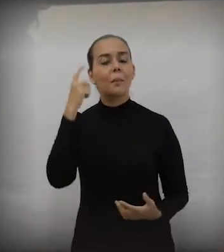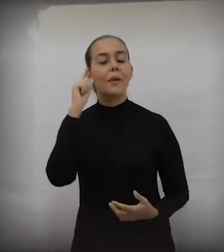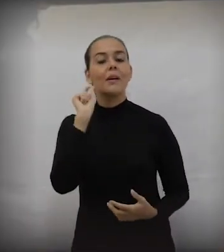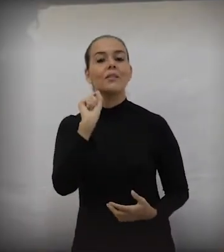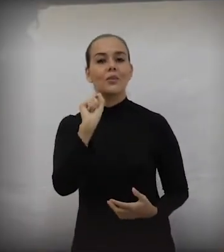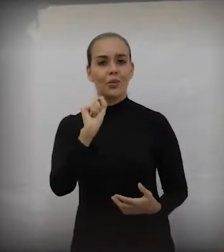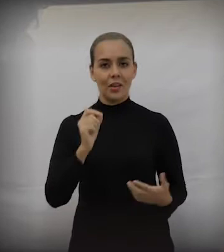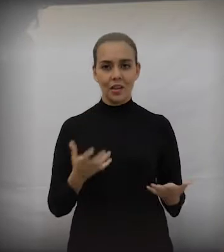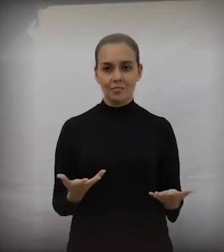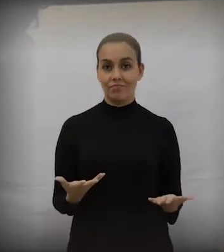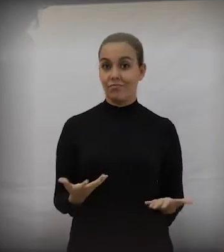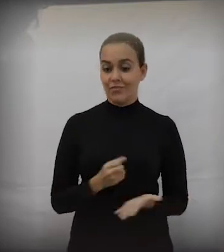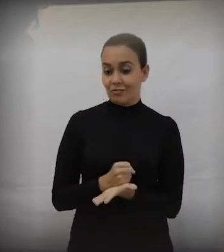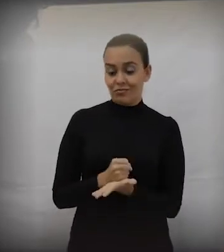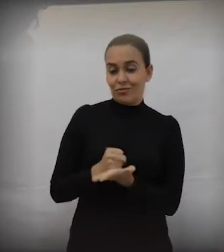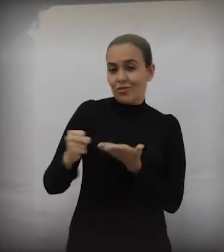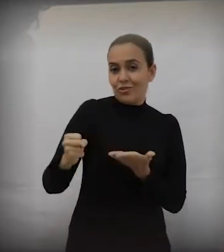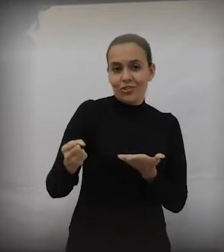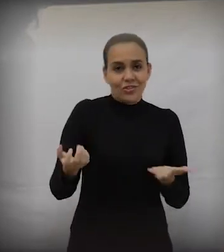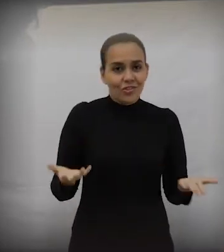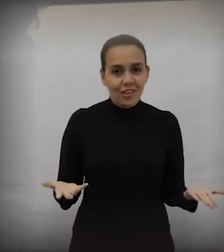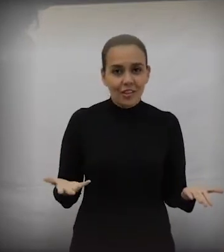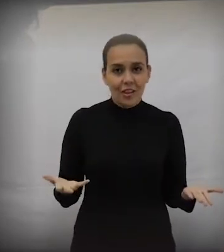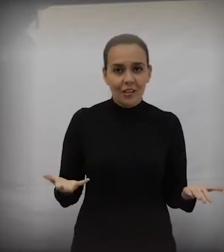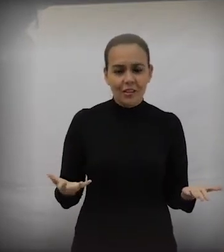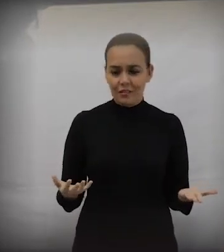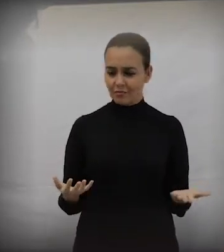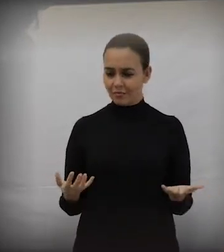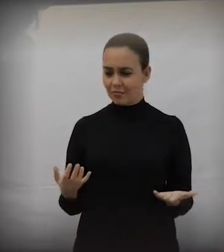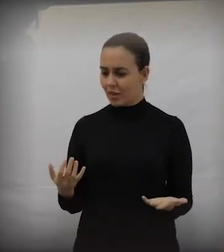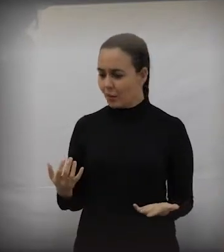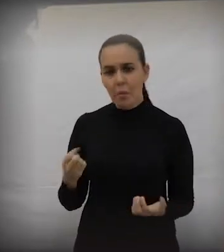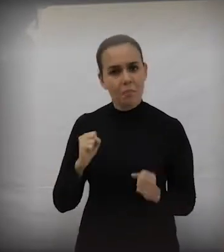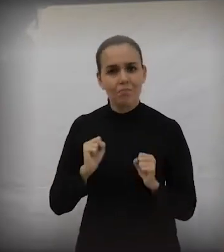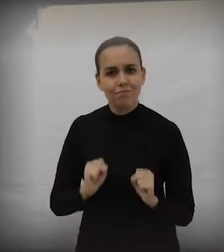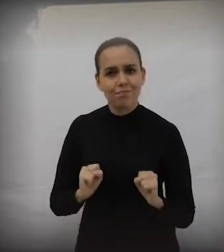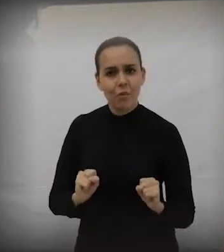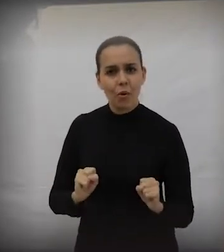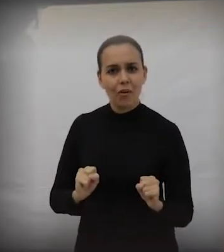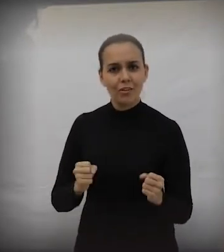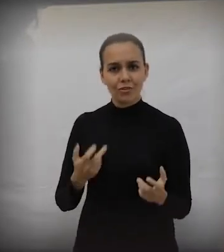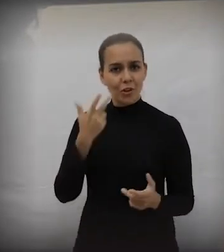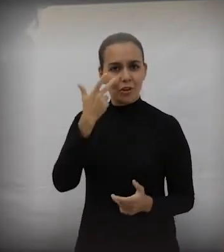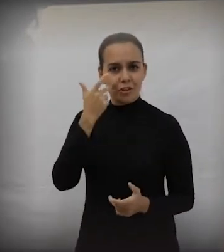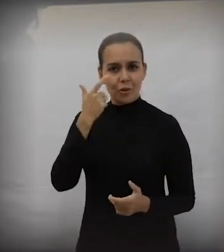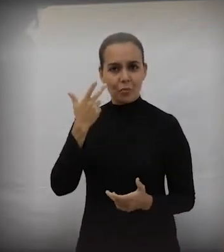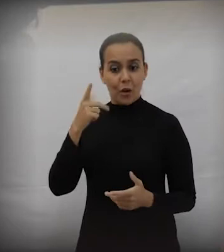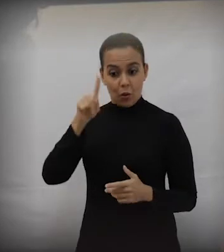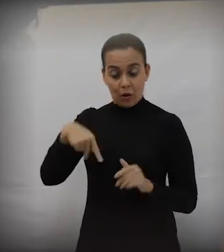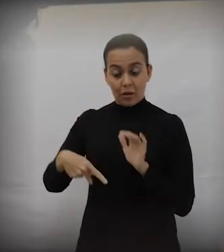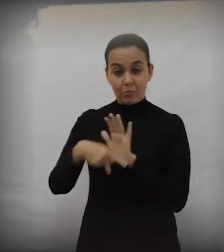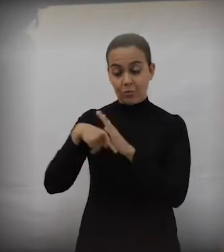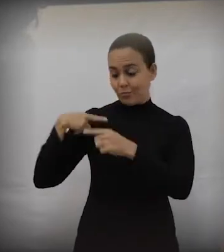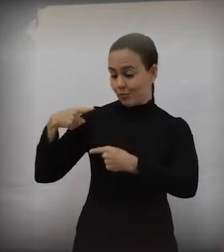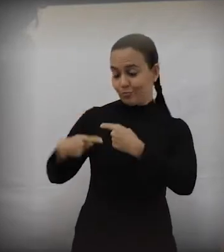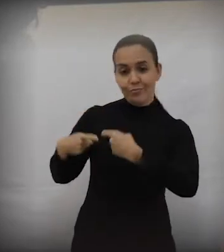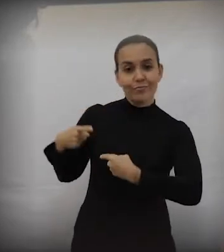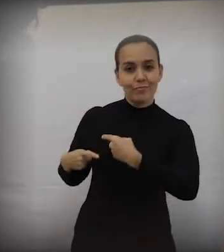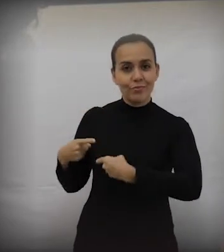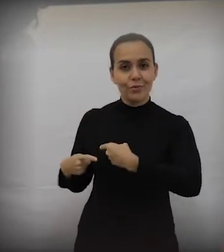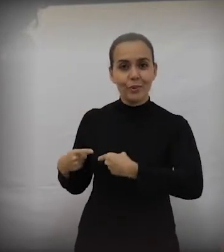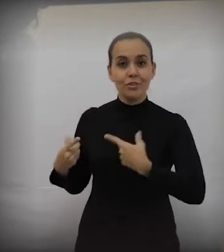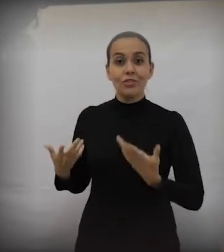o Made in China, e isso também é política, e isso também foi construído pela China. A China, ela